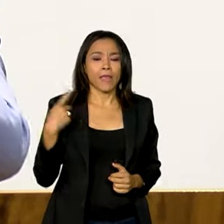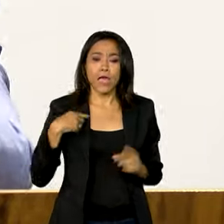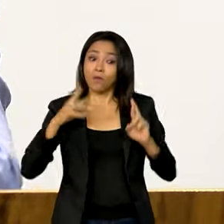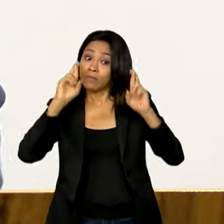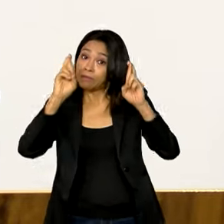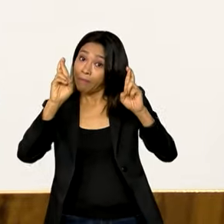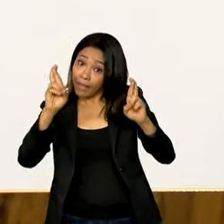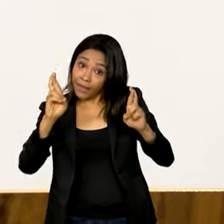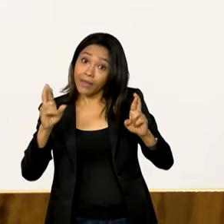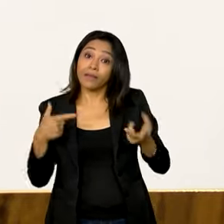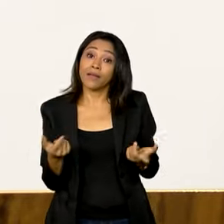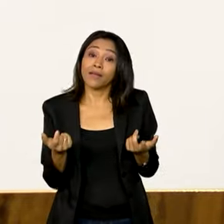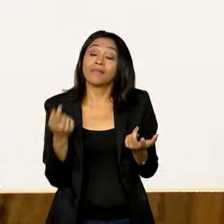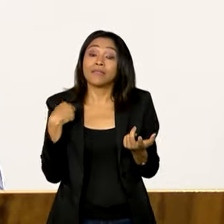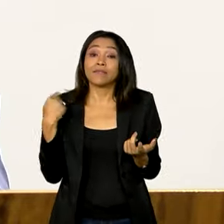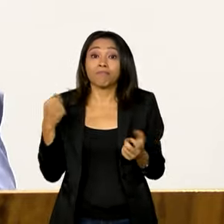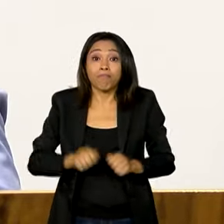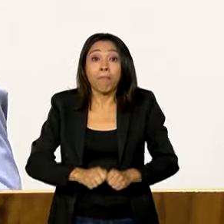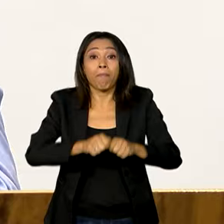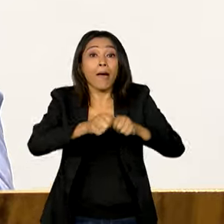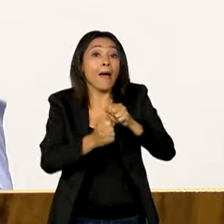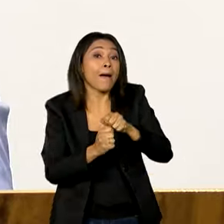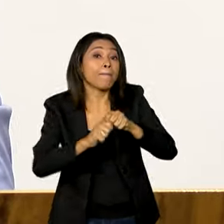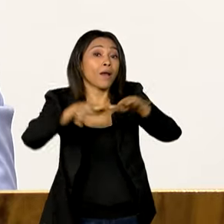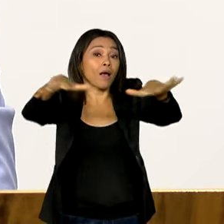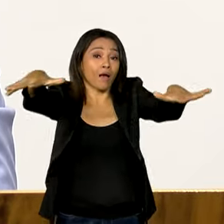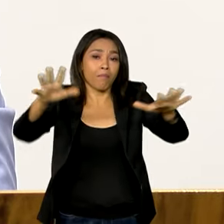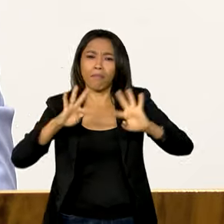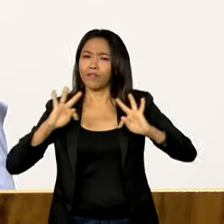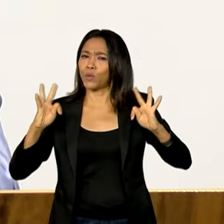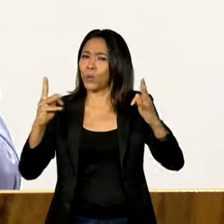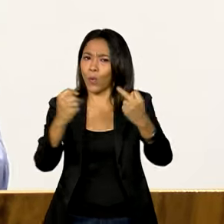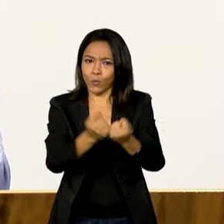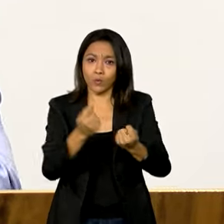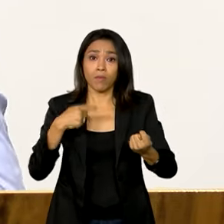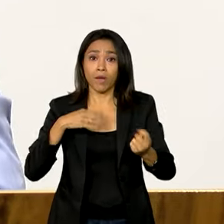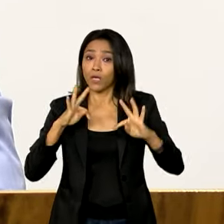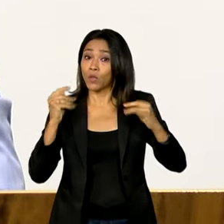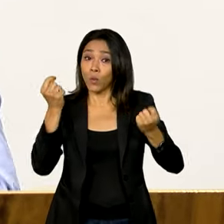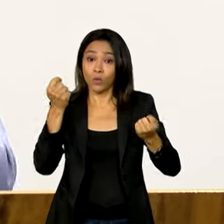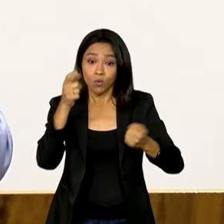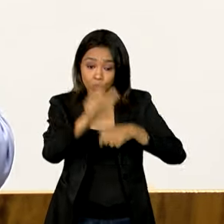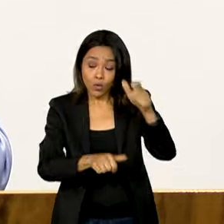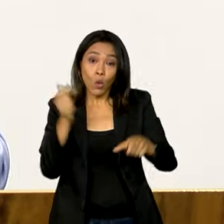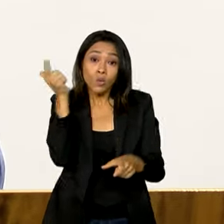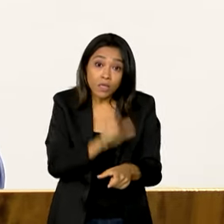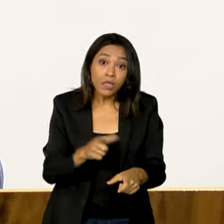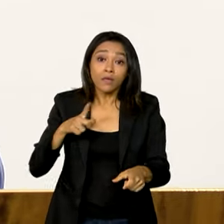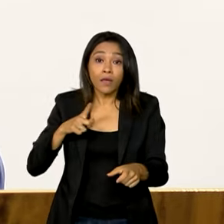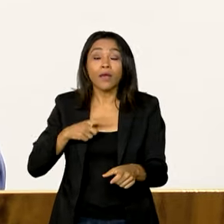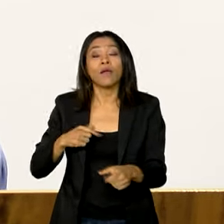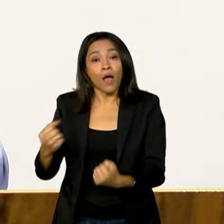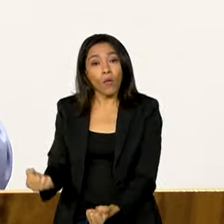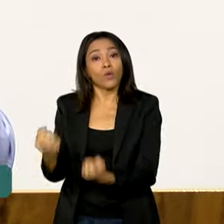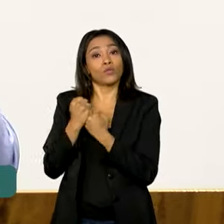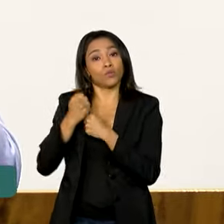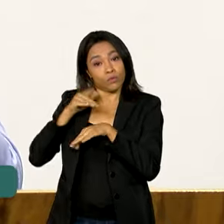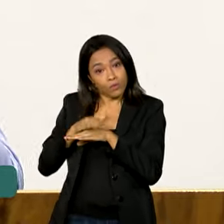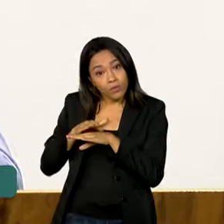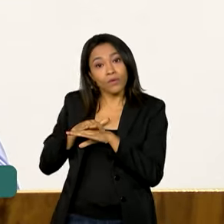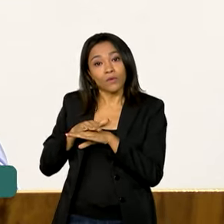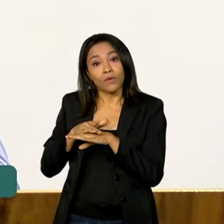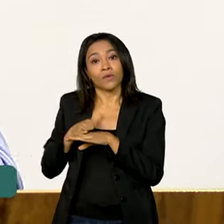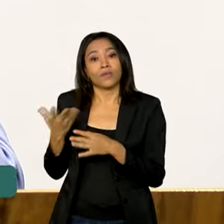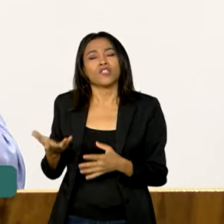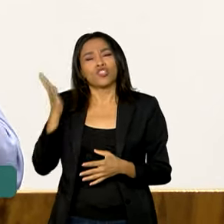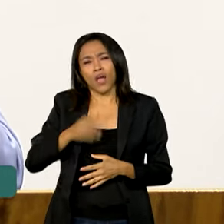seja ampliada para outros serviços e ampliaremos para que todos os brasileiros alcancem esse serviço. Já fomos criticados, já fomos